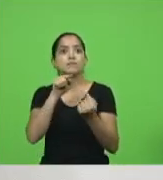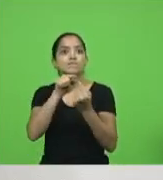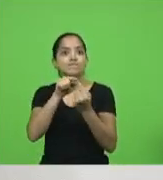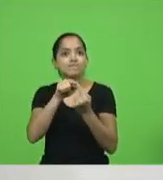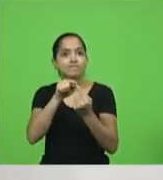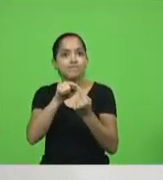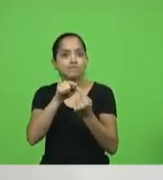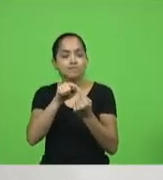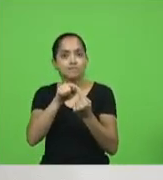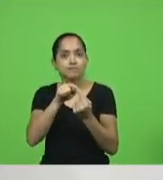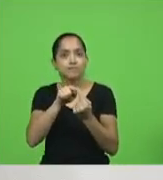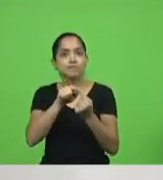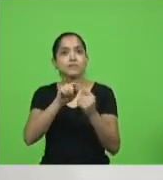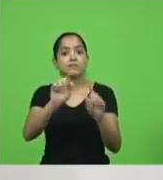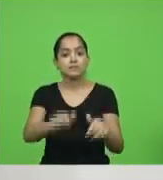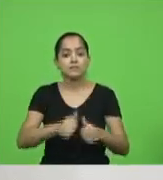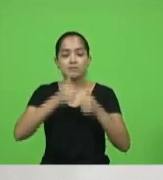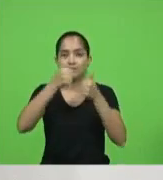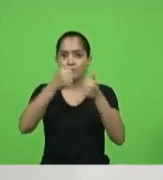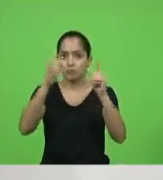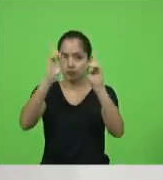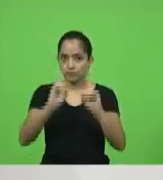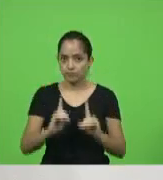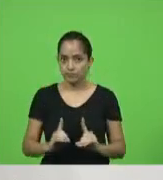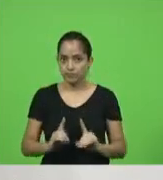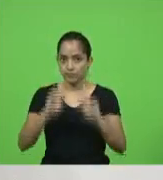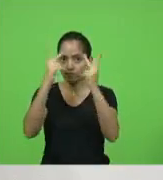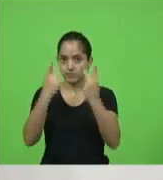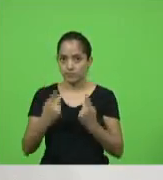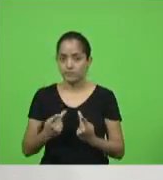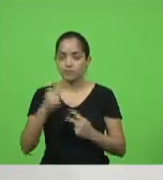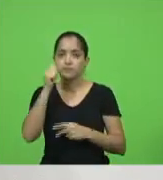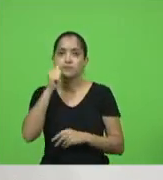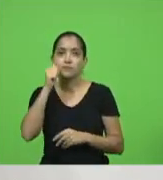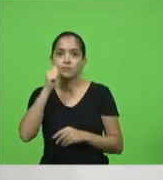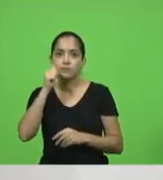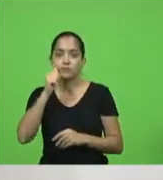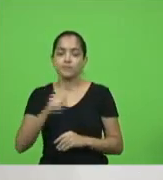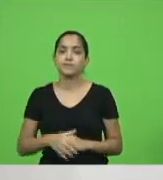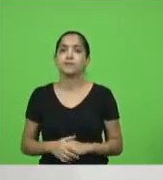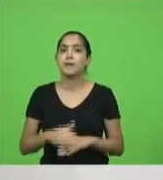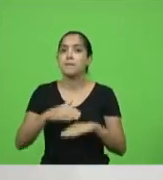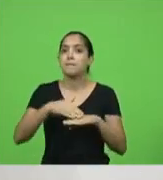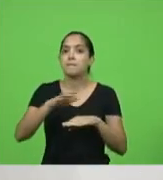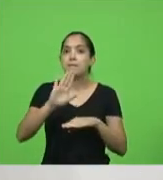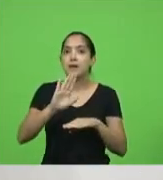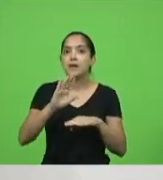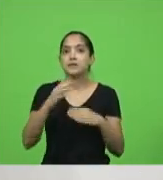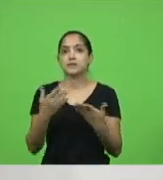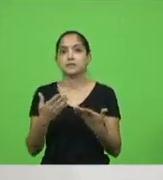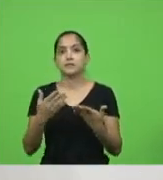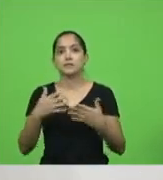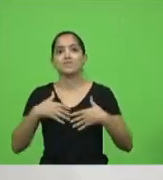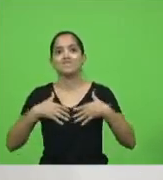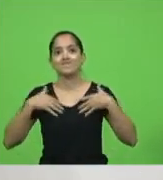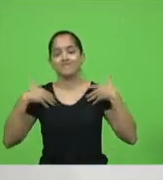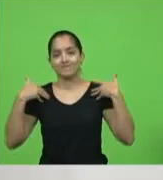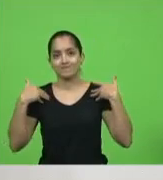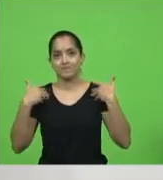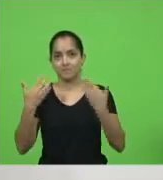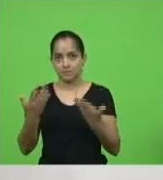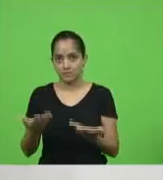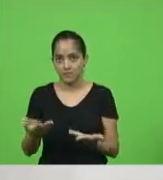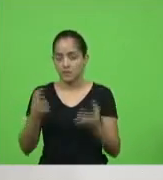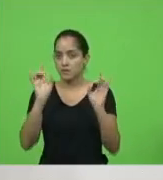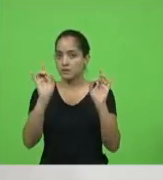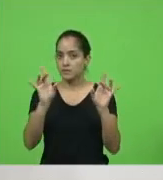de melhoria da dignidade humana e da mulher. Eu acho que, mais do que uma sessão de homenagens, uma sessão